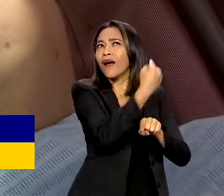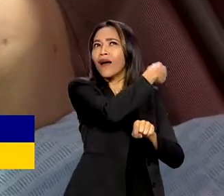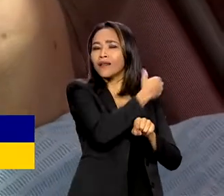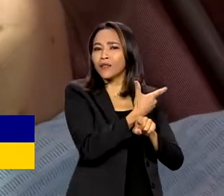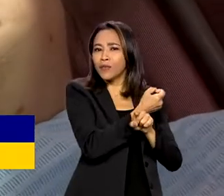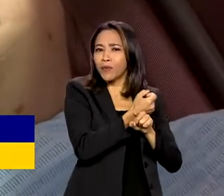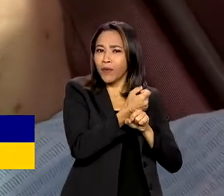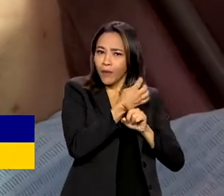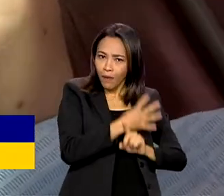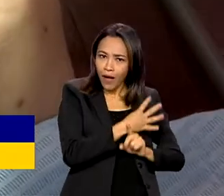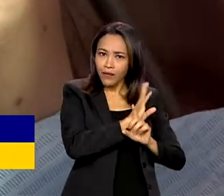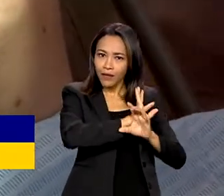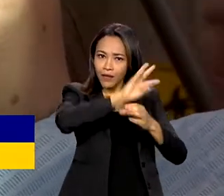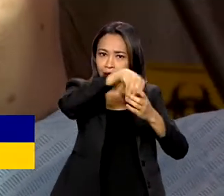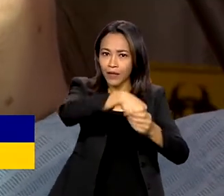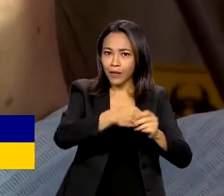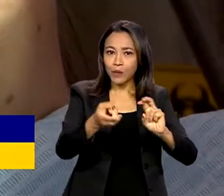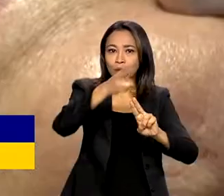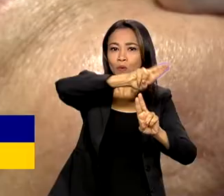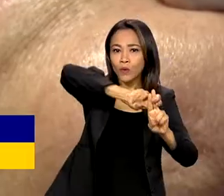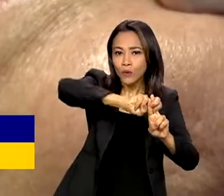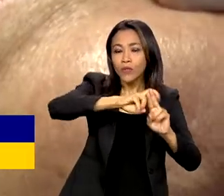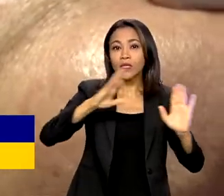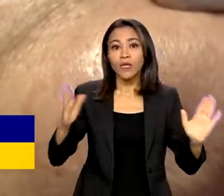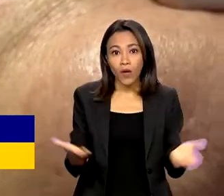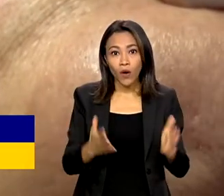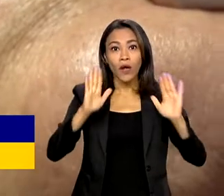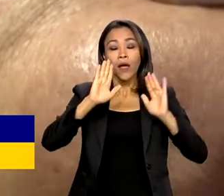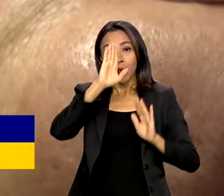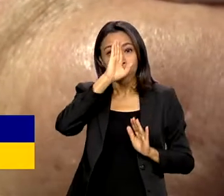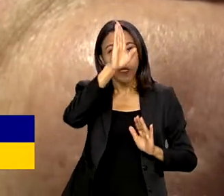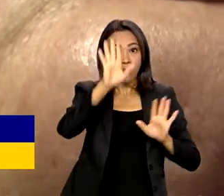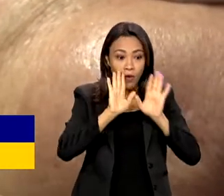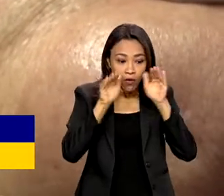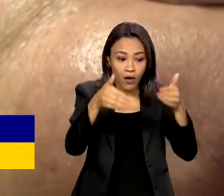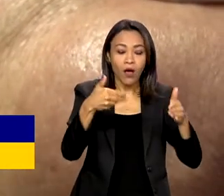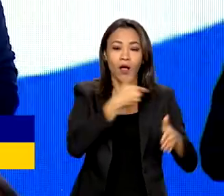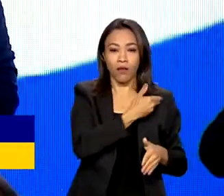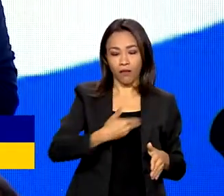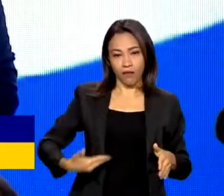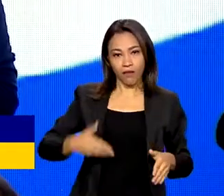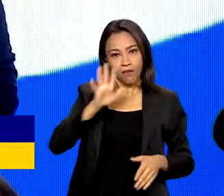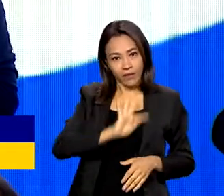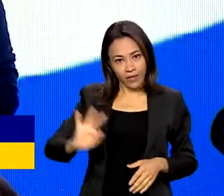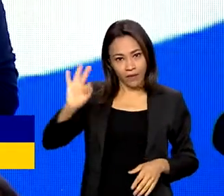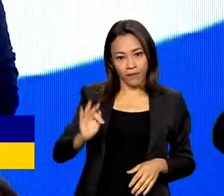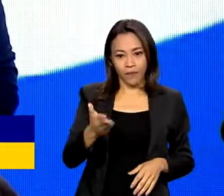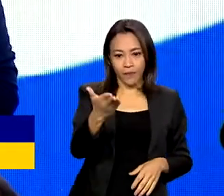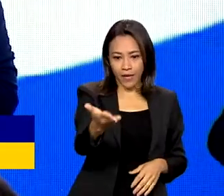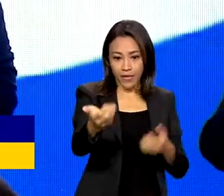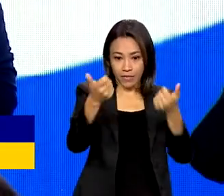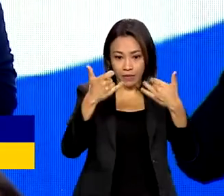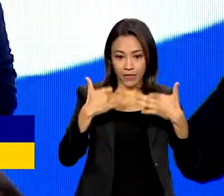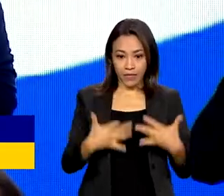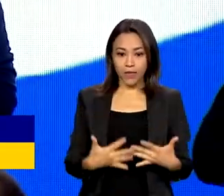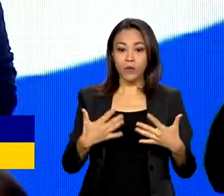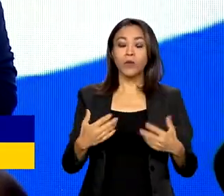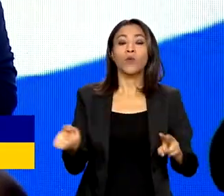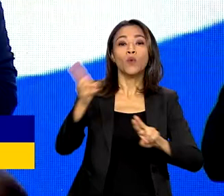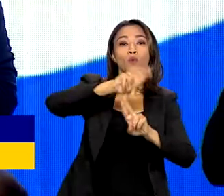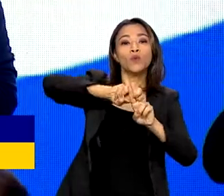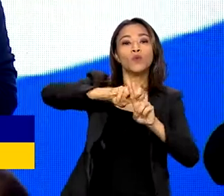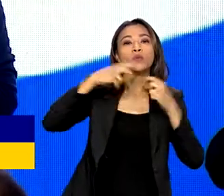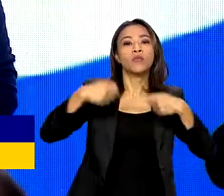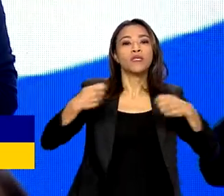se integra ao SUS e volta a ser uma prioridade do governo federal. O SUS precisa oferecer tratamento